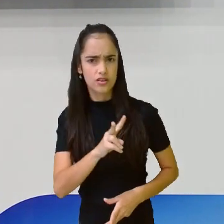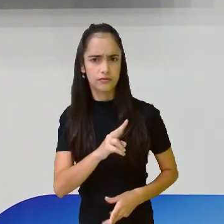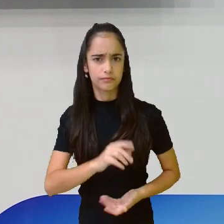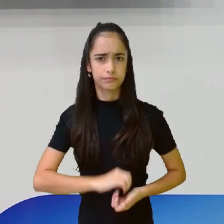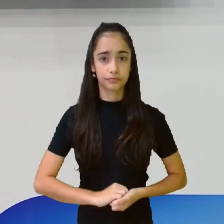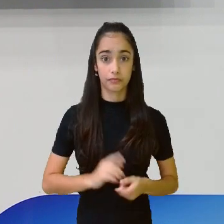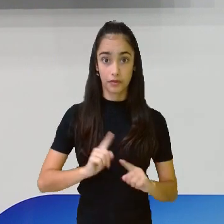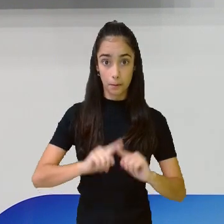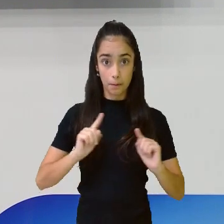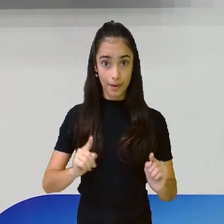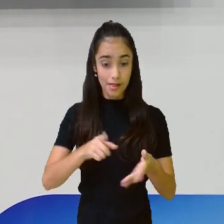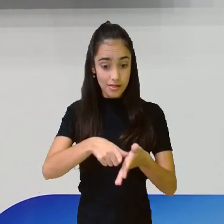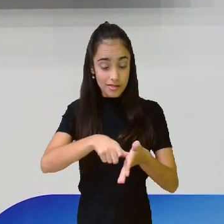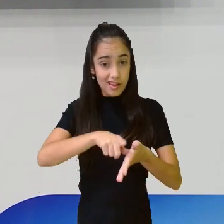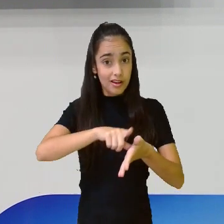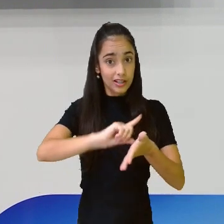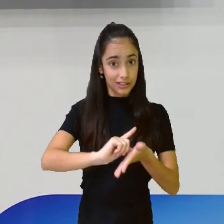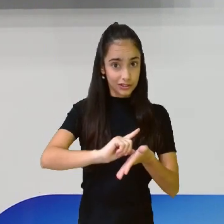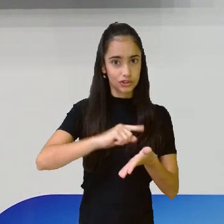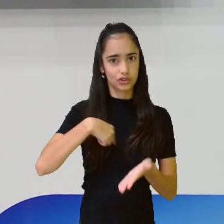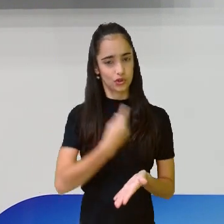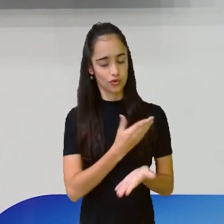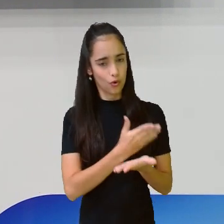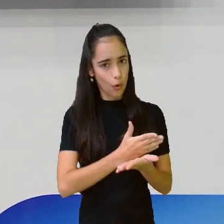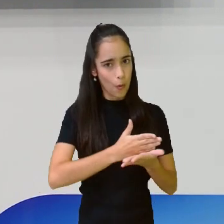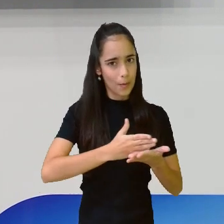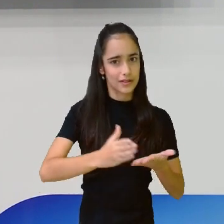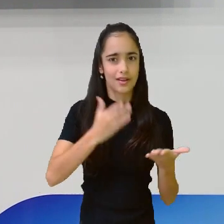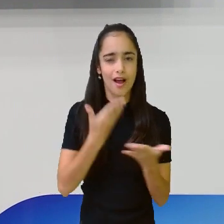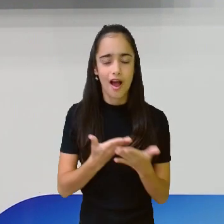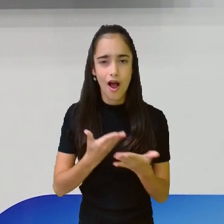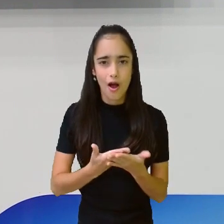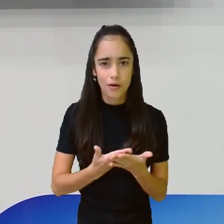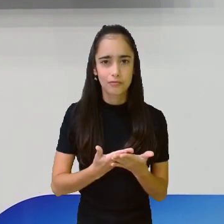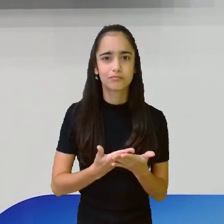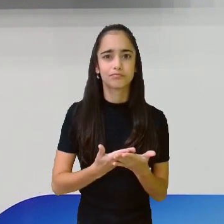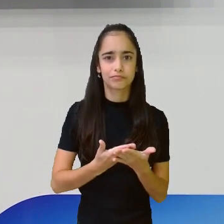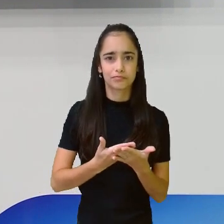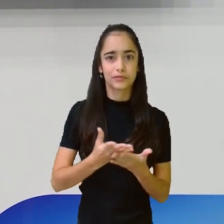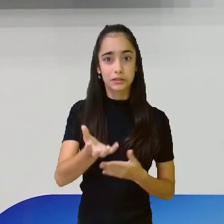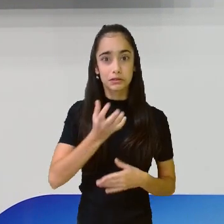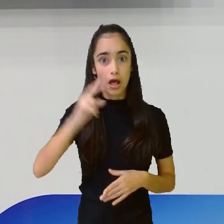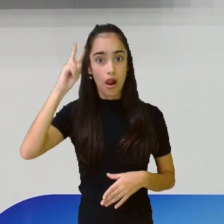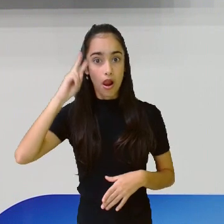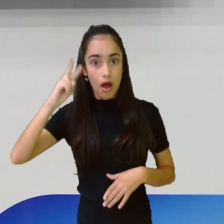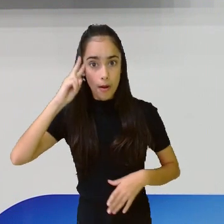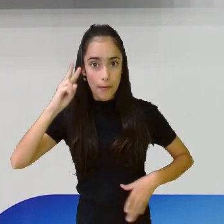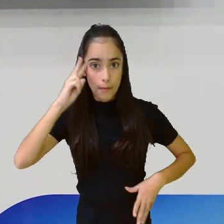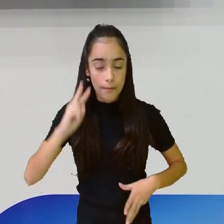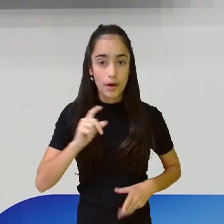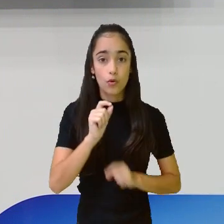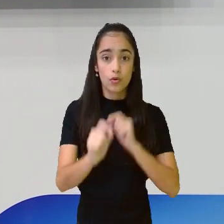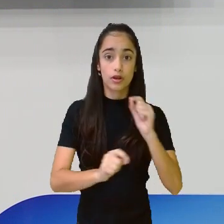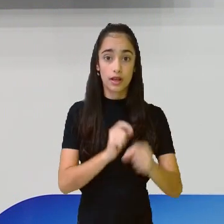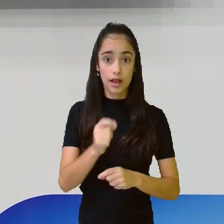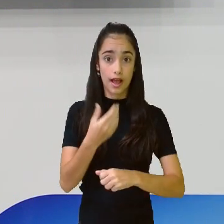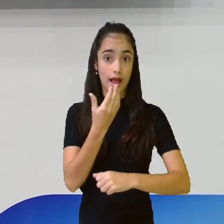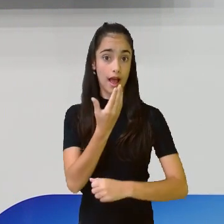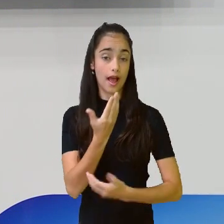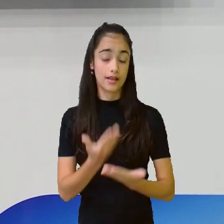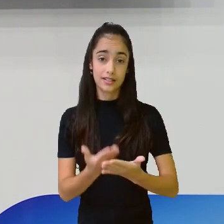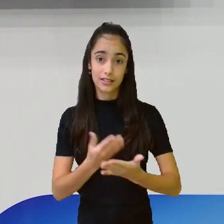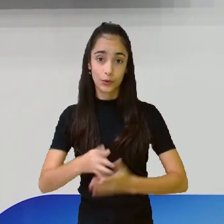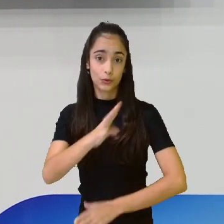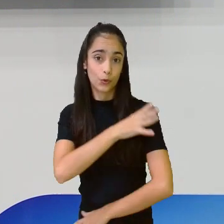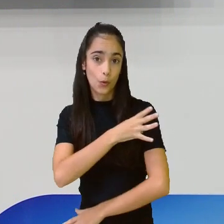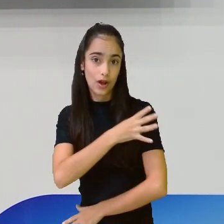antes da gente começar aqui a nossa aula, o ao vivo, lembrando que as aulas aí do quarto ano